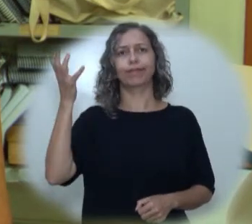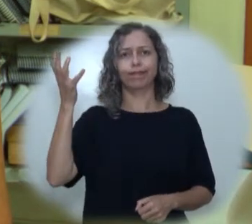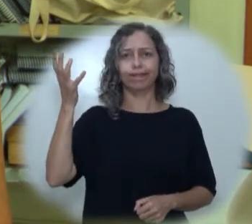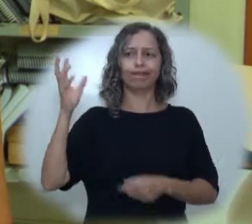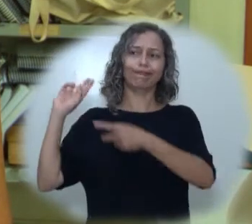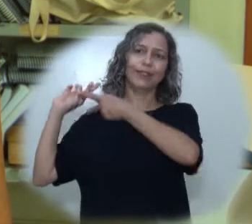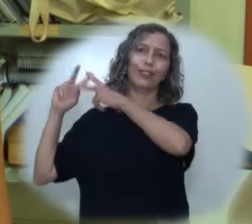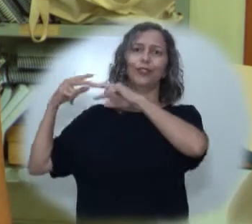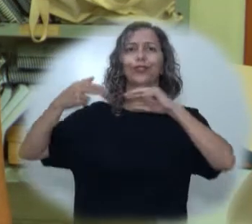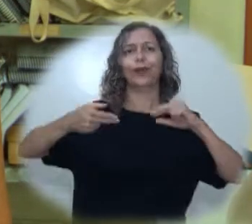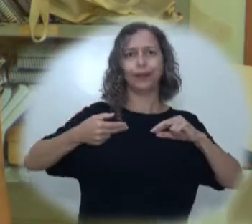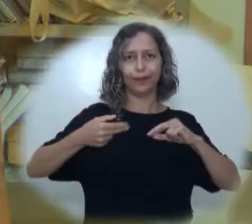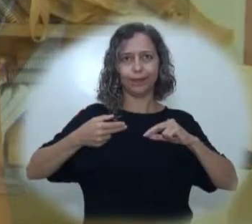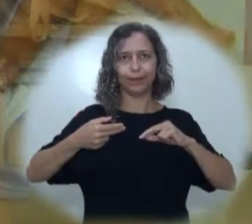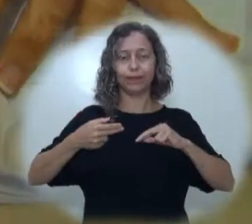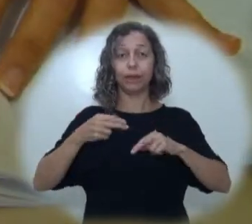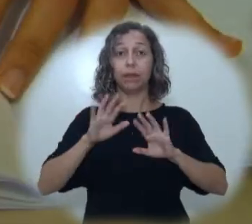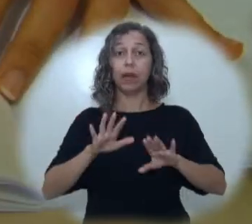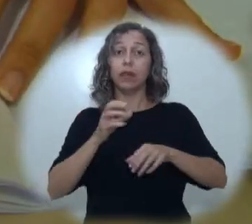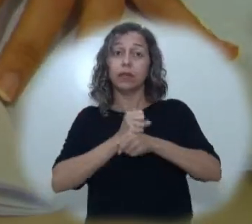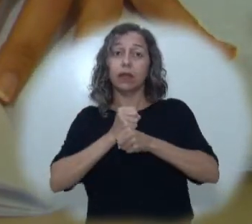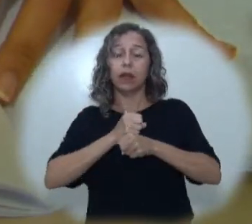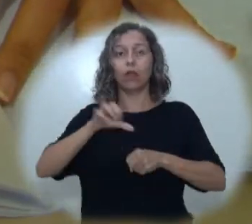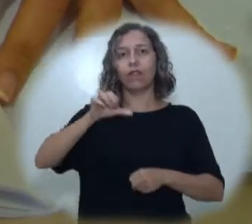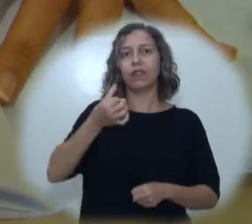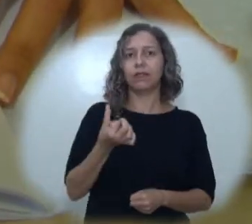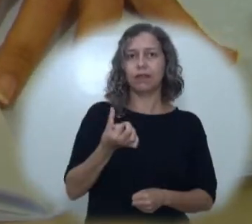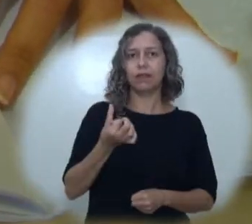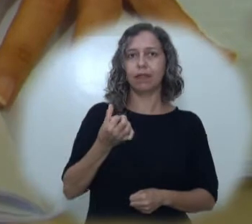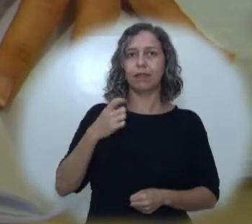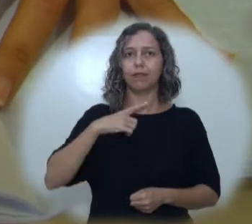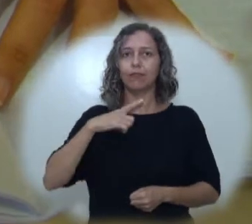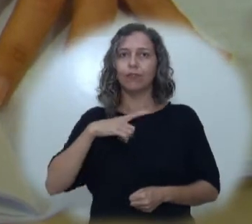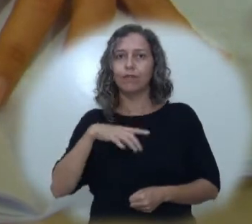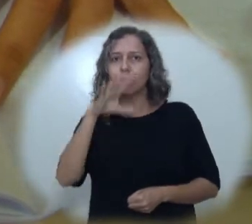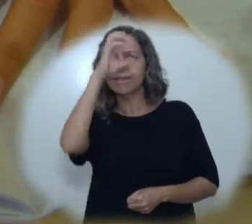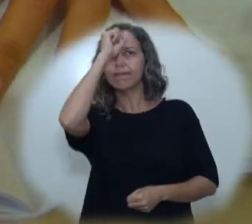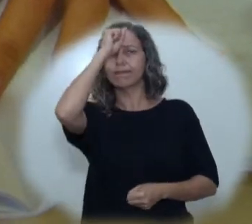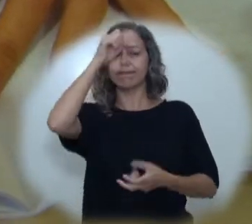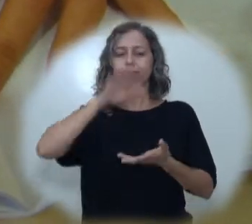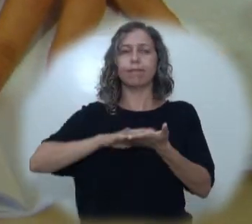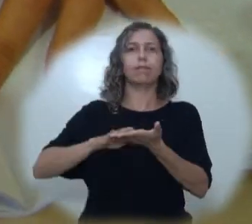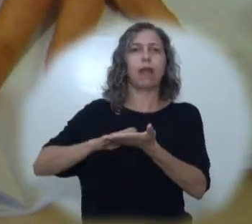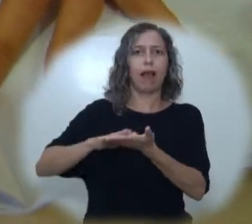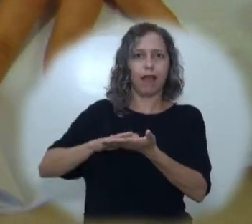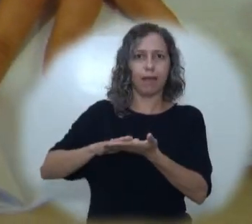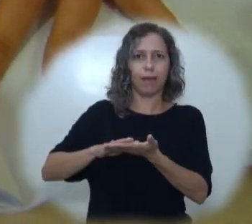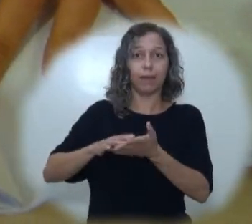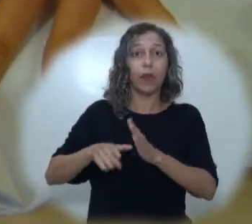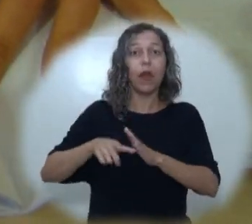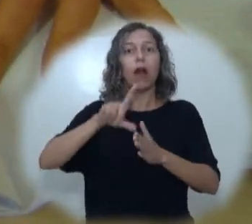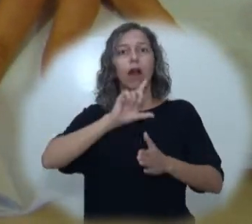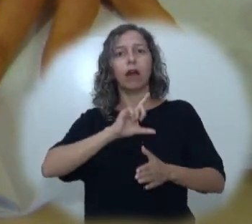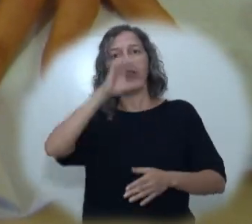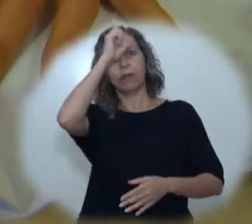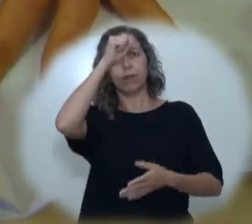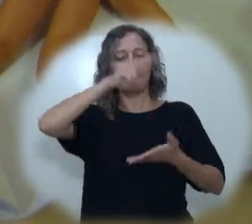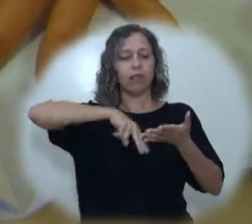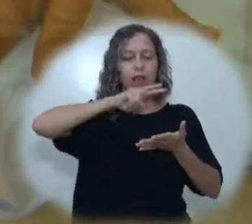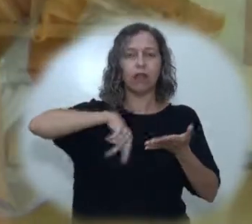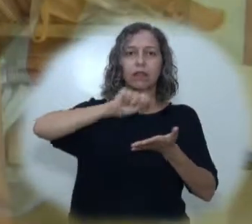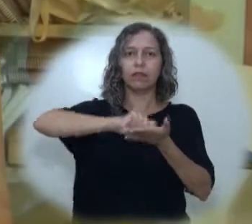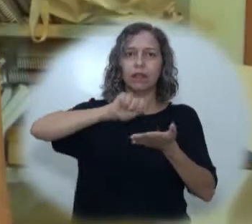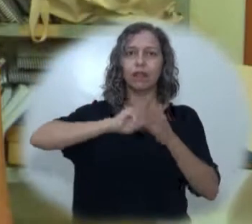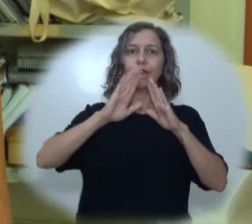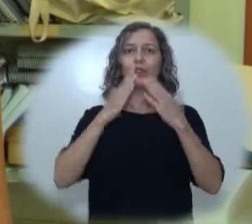hereditária. Em 1996, eu fui apresentada ao sistema Braille. Aprendi a ler e a